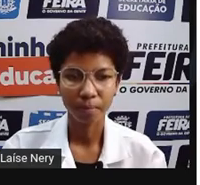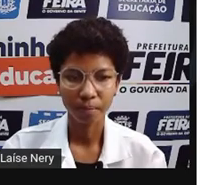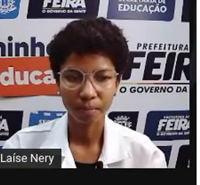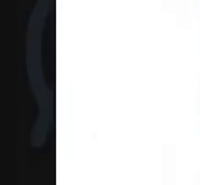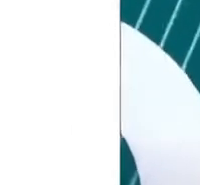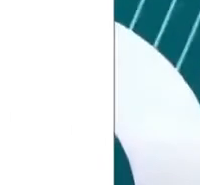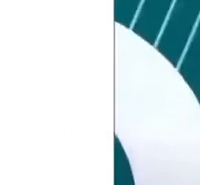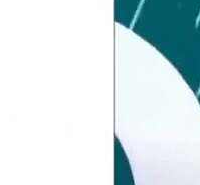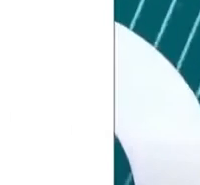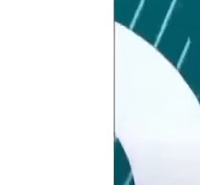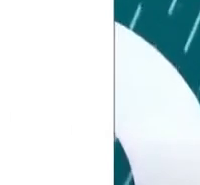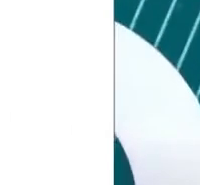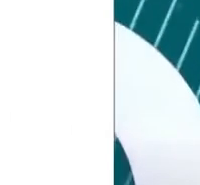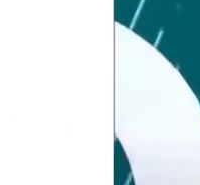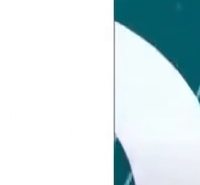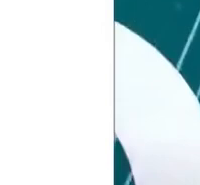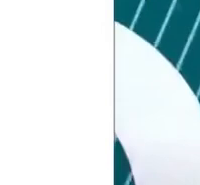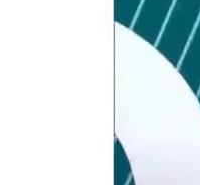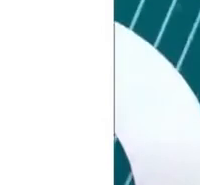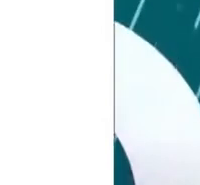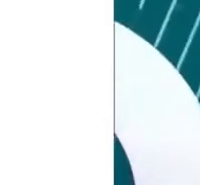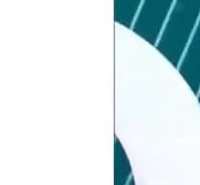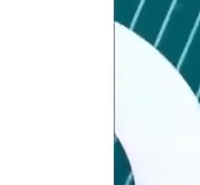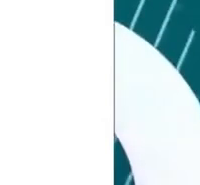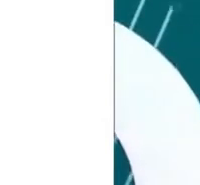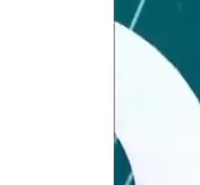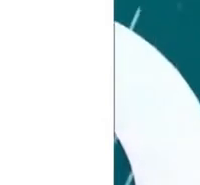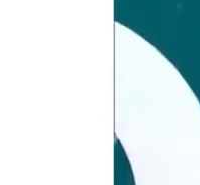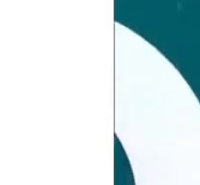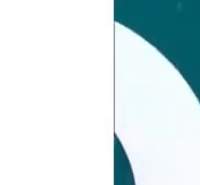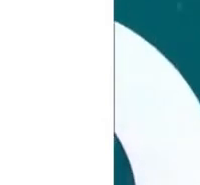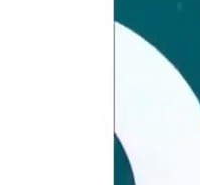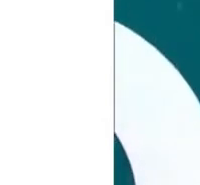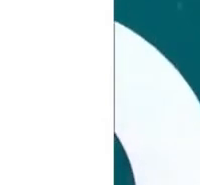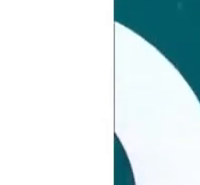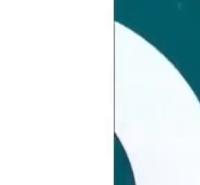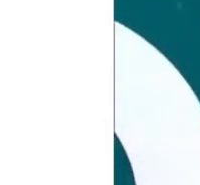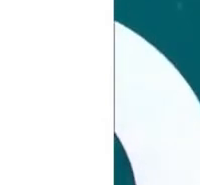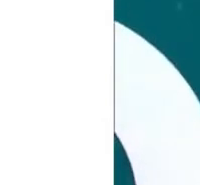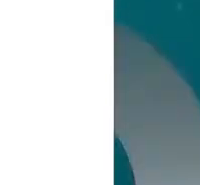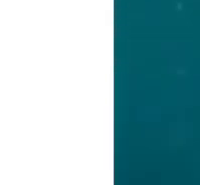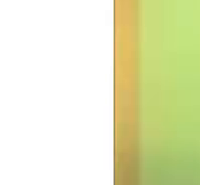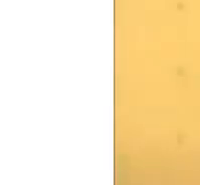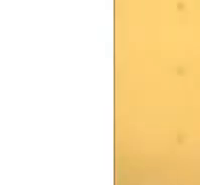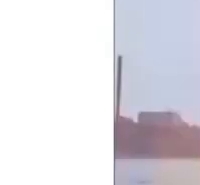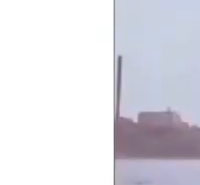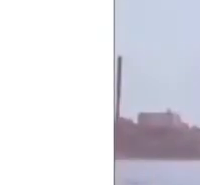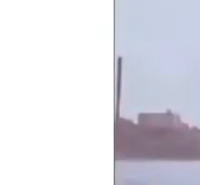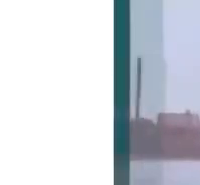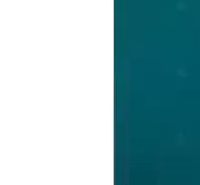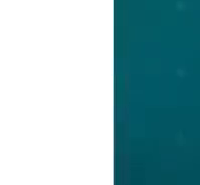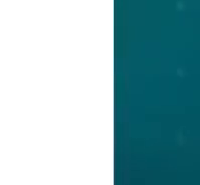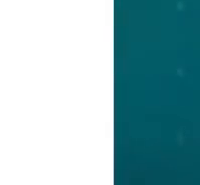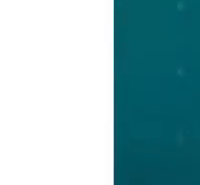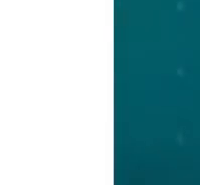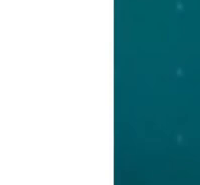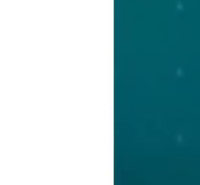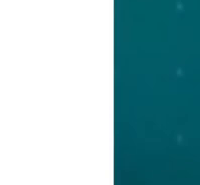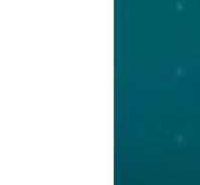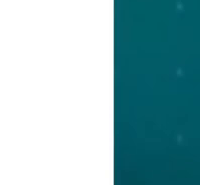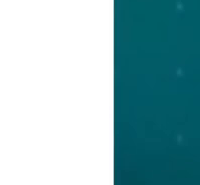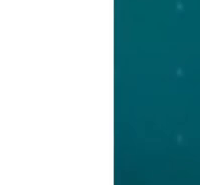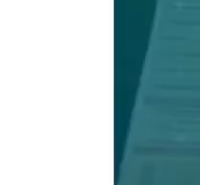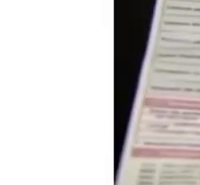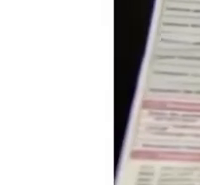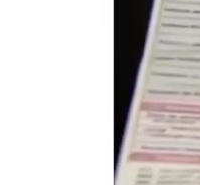E olha, a partir de hoje entra em vigor a chamada tarifa branca para todas as residências, comércios e pequenas